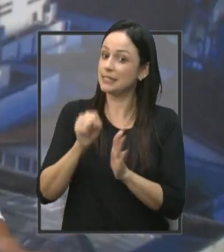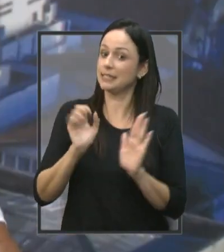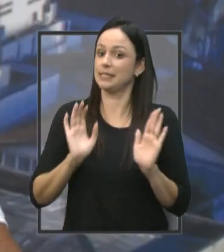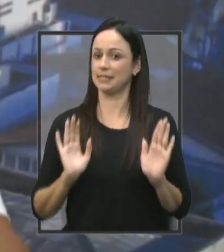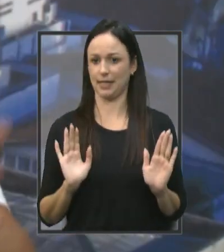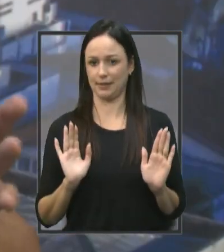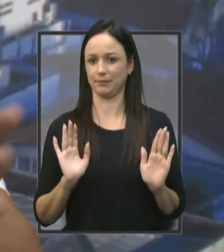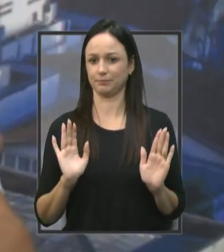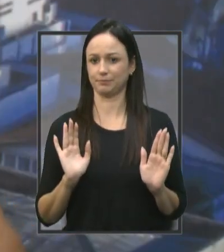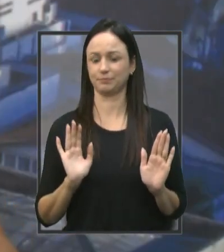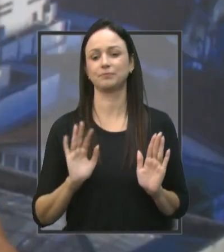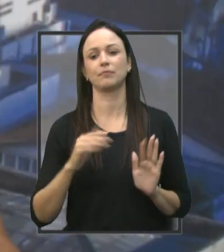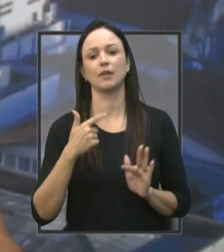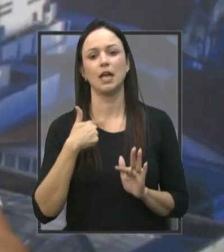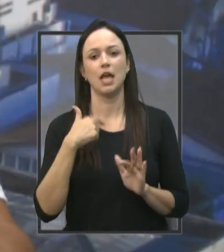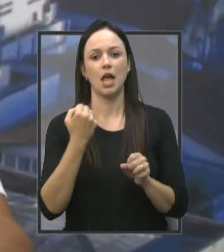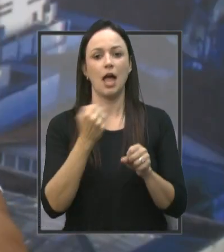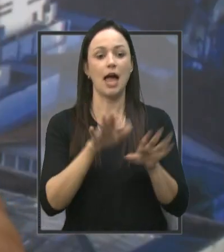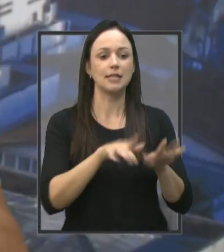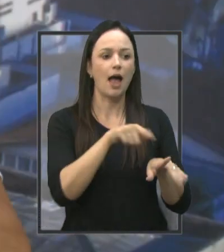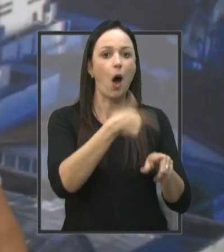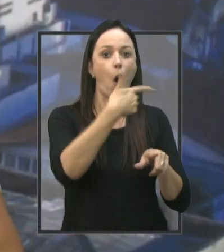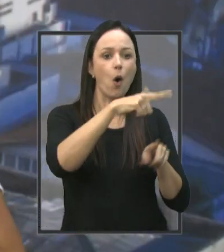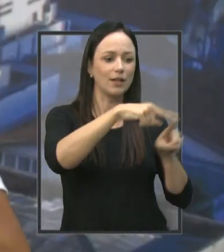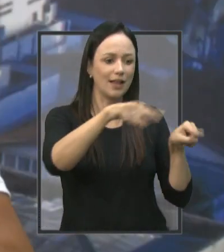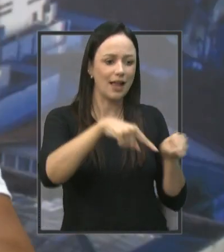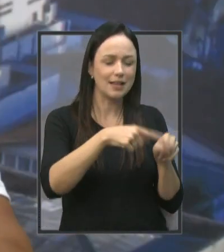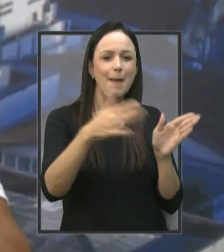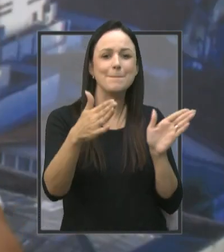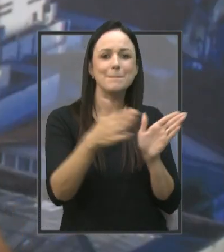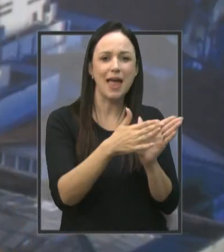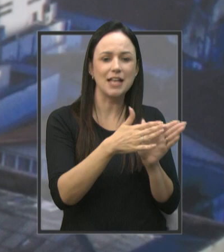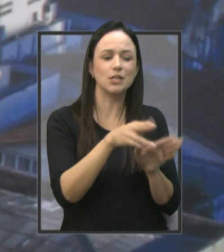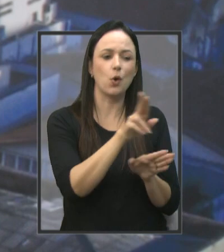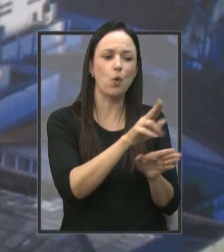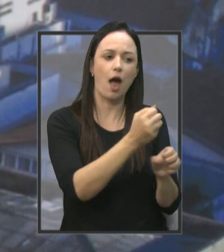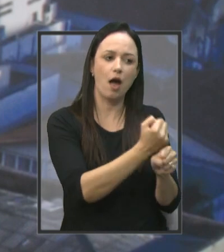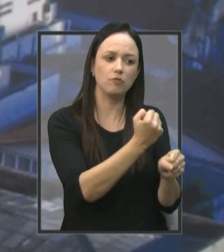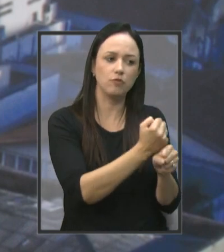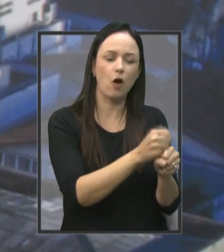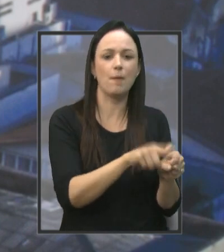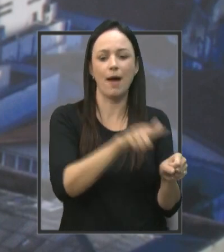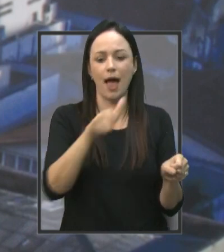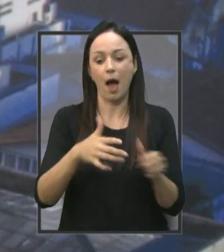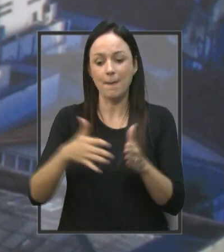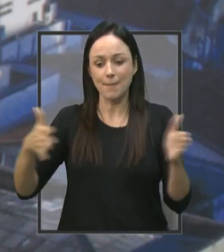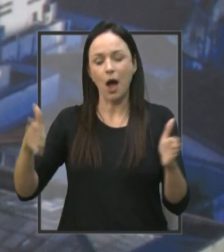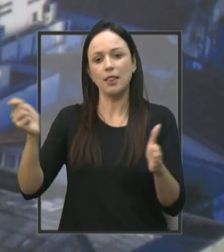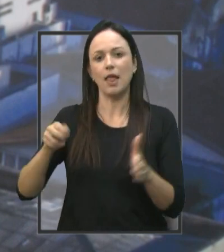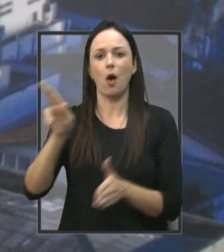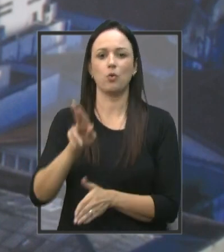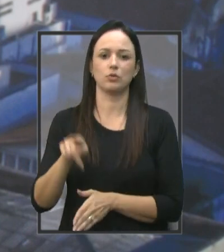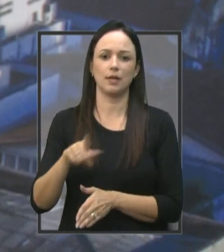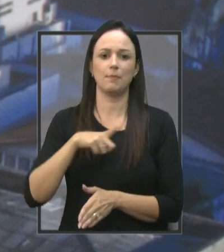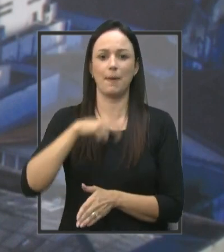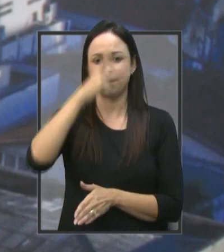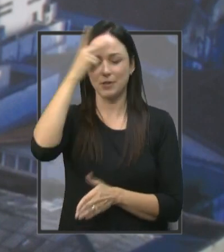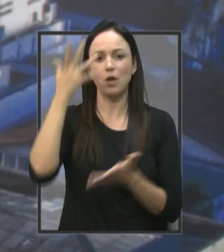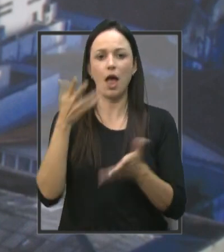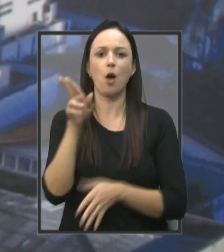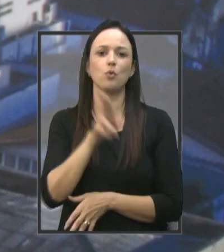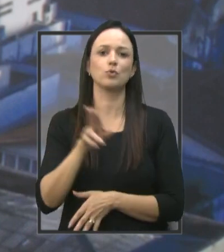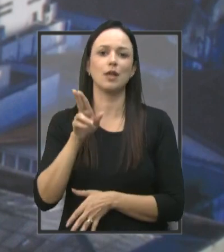repente Enquanto reforma a piscina média A gente começa a usar a grande Porque tem muita gente Já querendo usar a piscina A